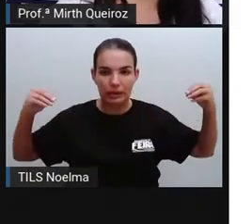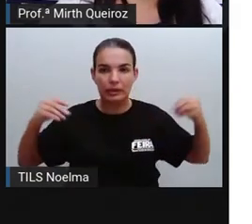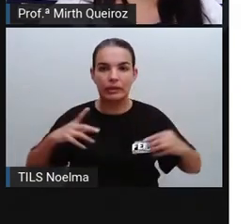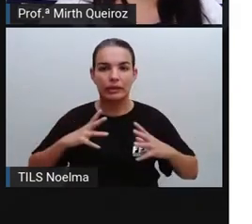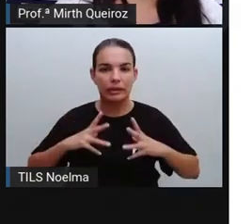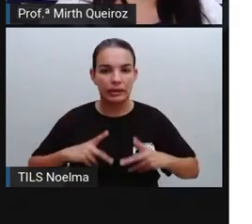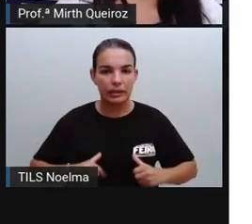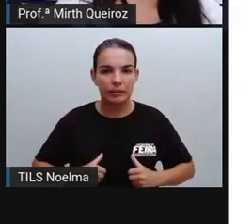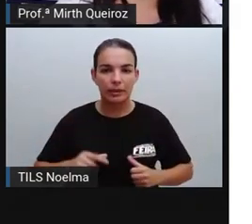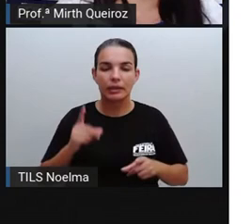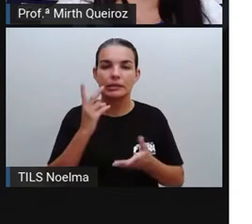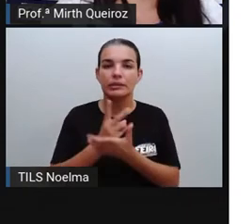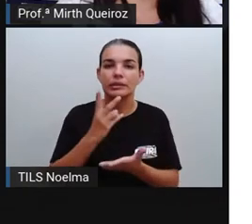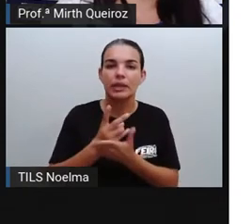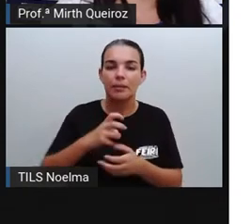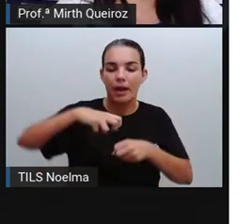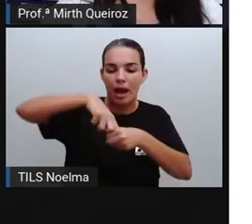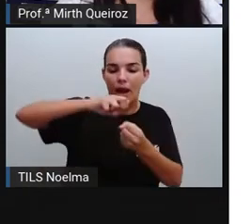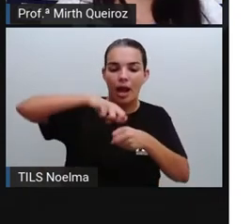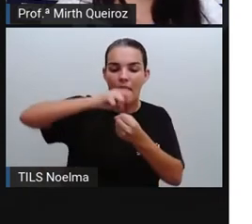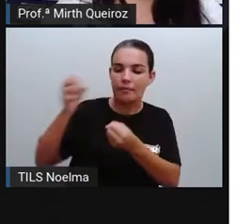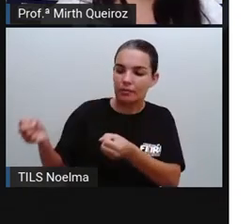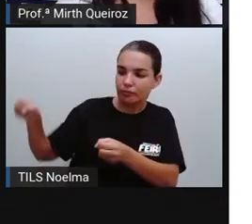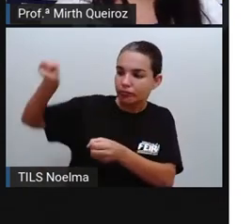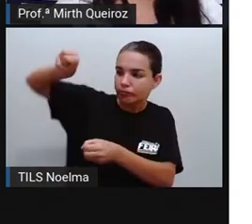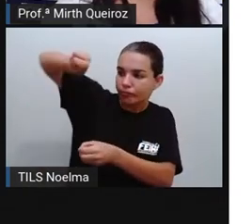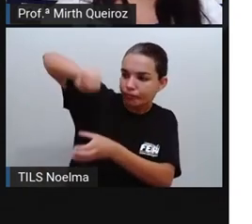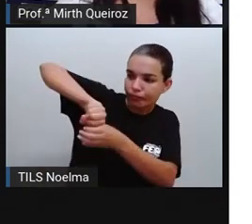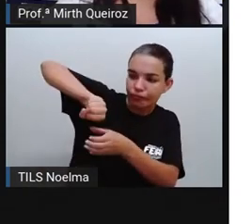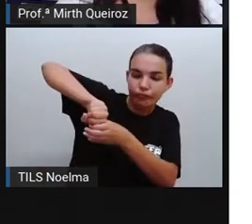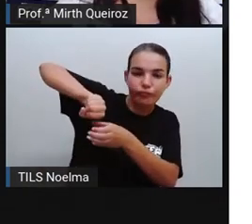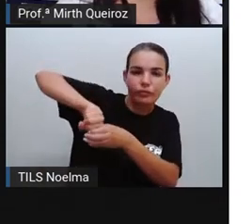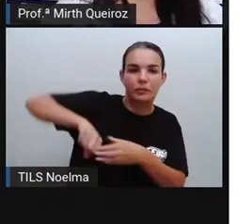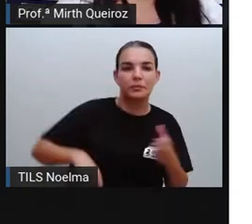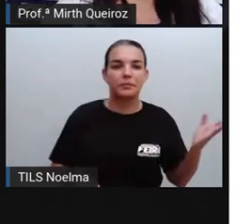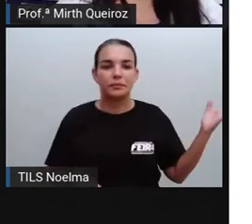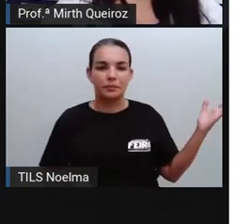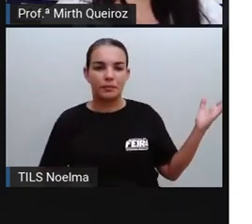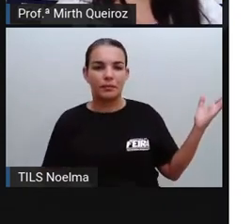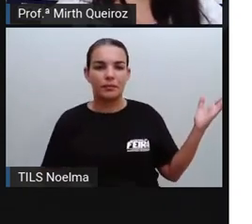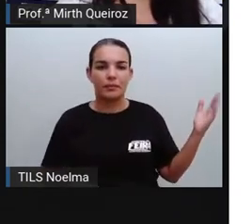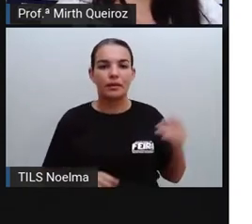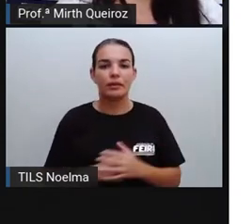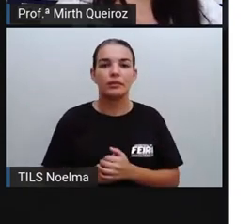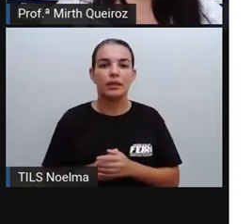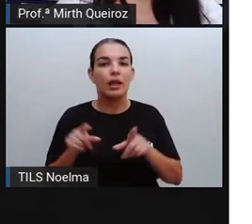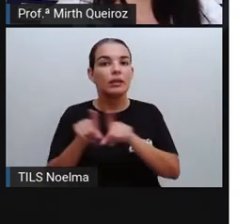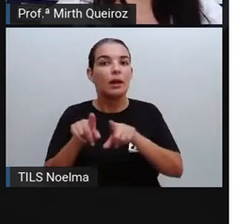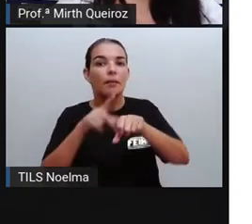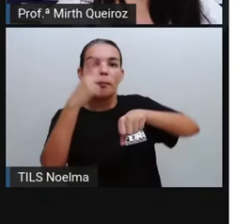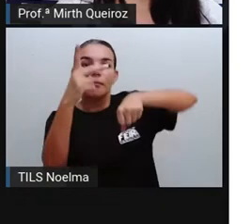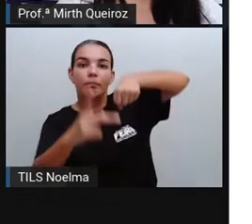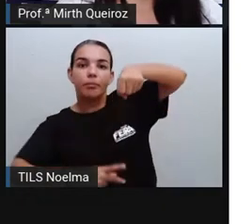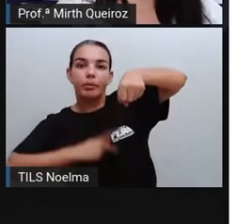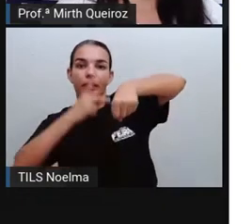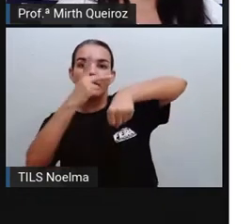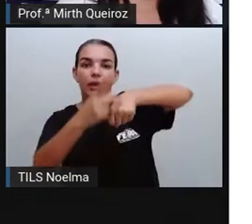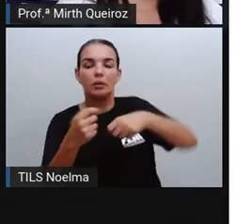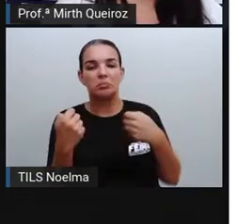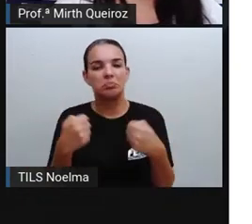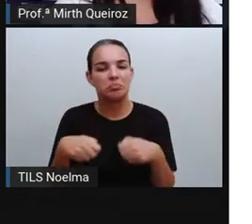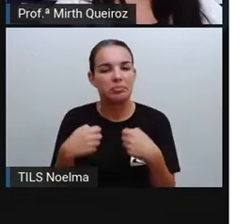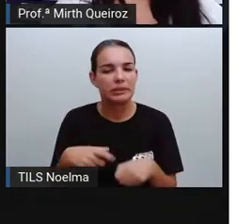viradas. Coloque areia nos vasos de plantas. Retire sempre a água dos pneus, porque ali pode ser um local